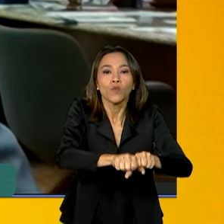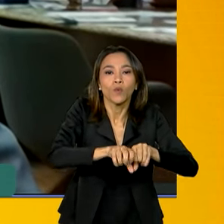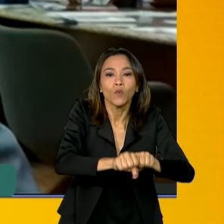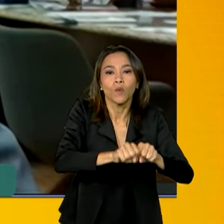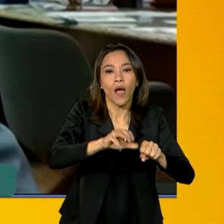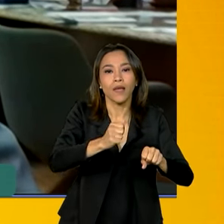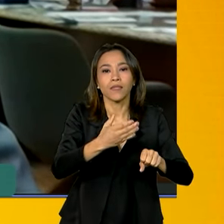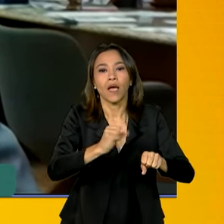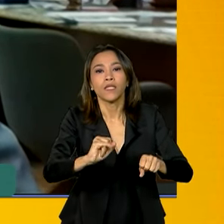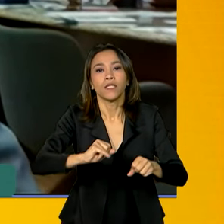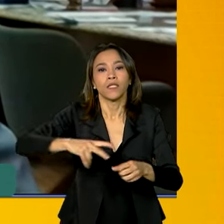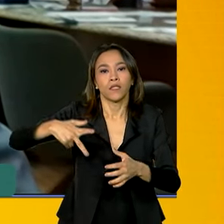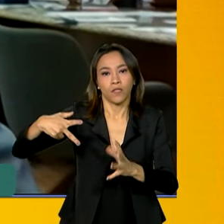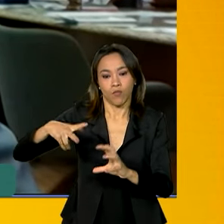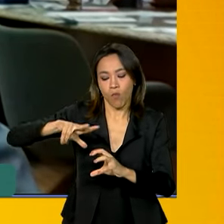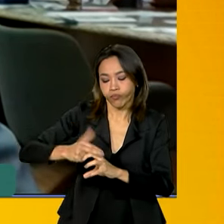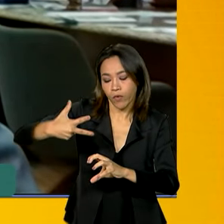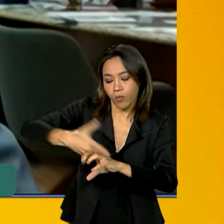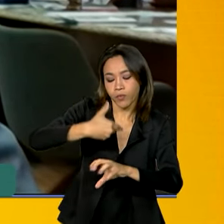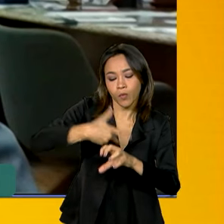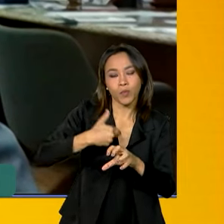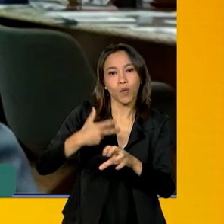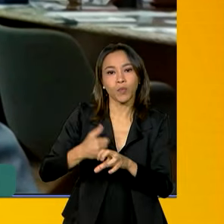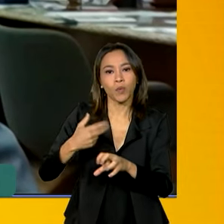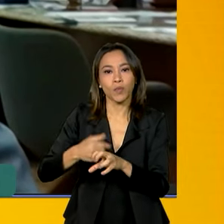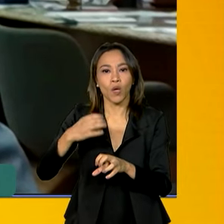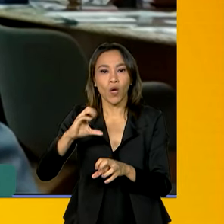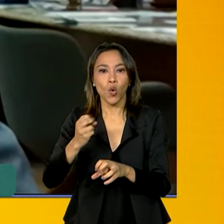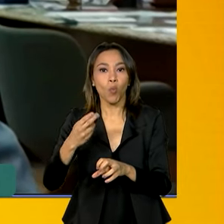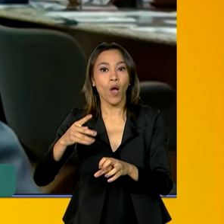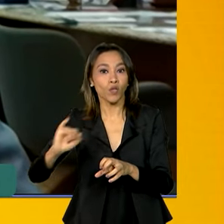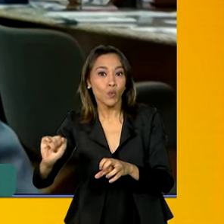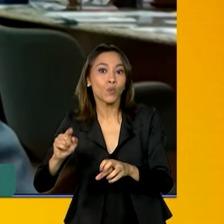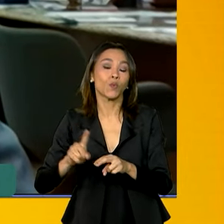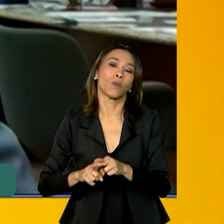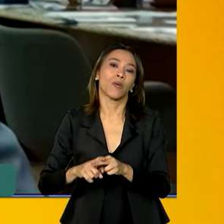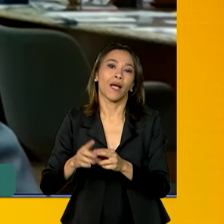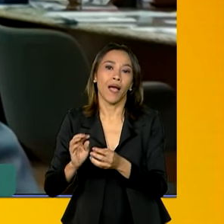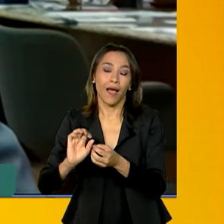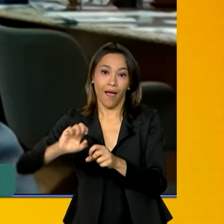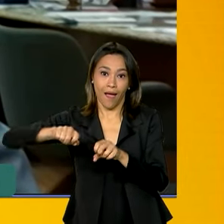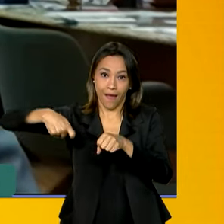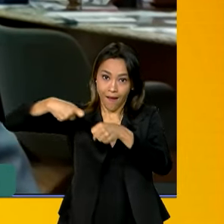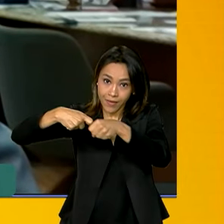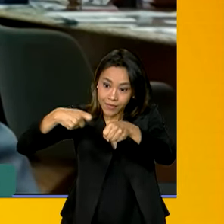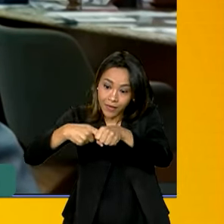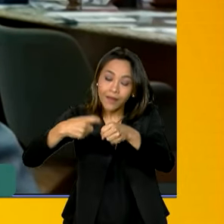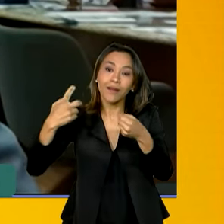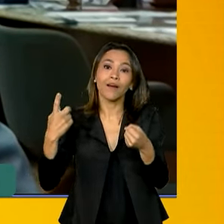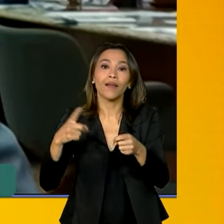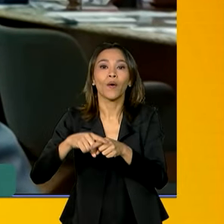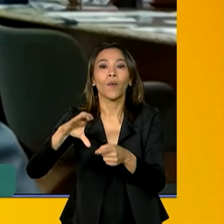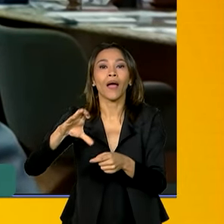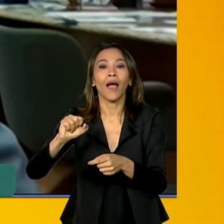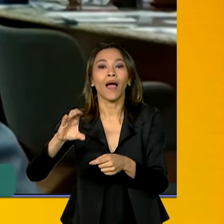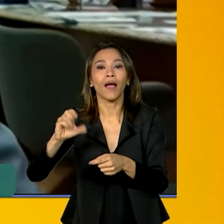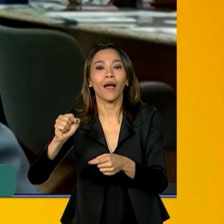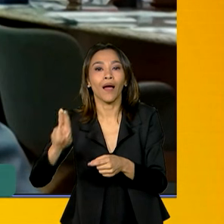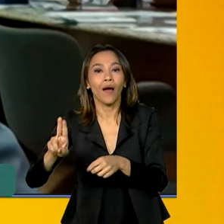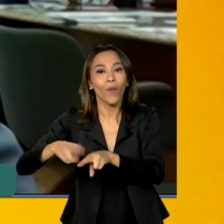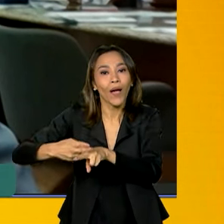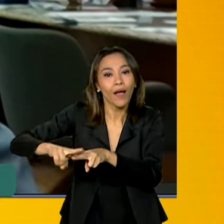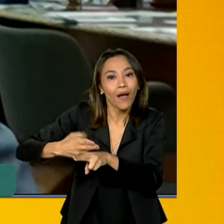cupuaçu, a castanha, o cacau. Tem que ser feito por cooperativas, né? E tem